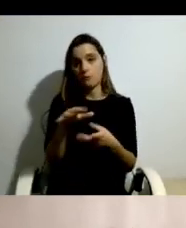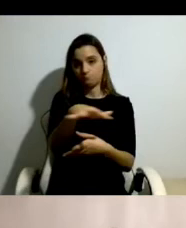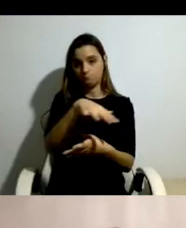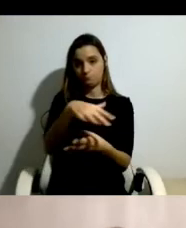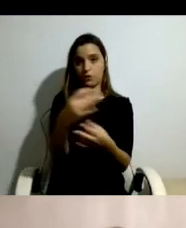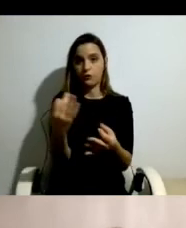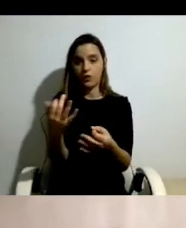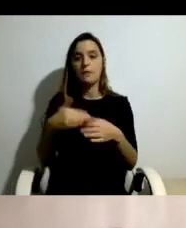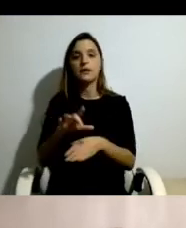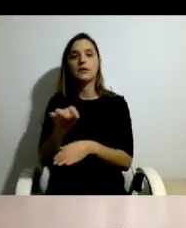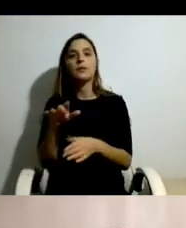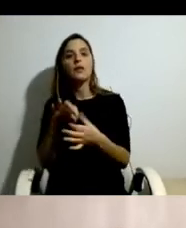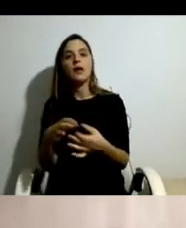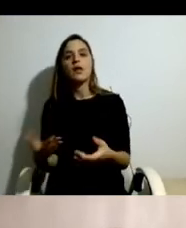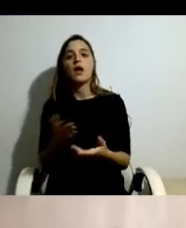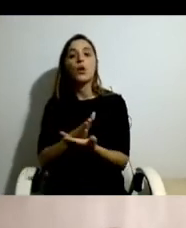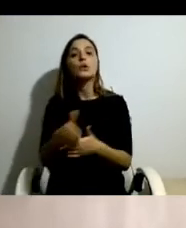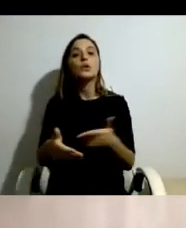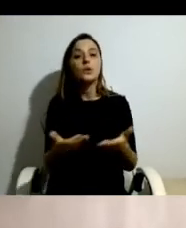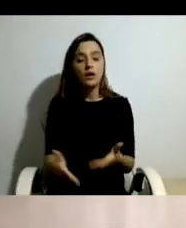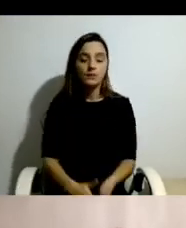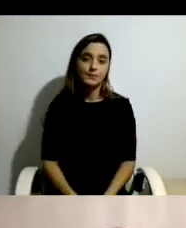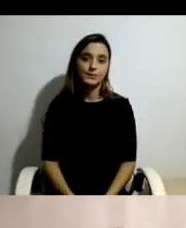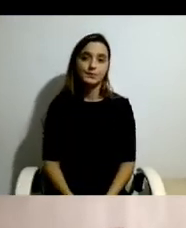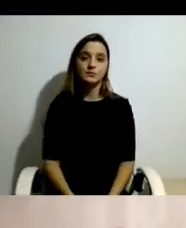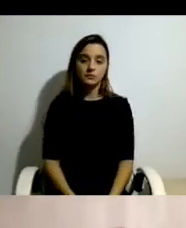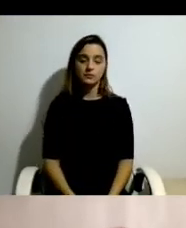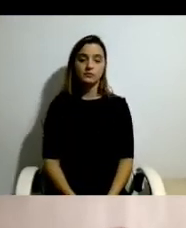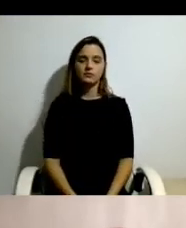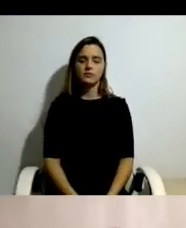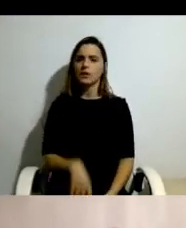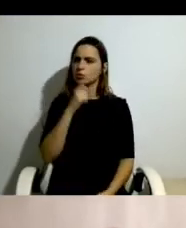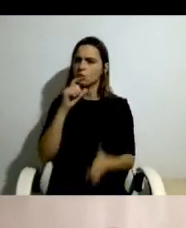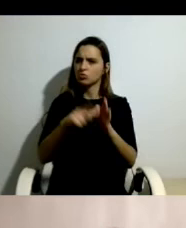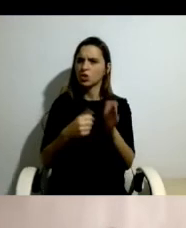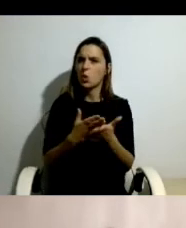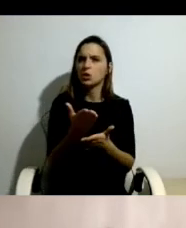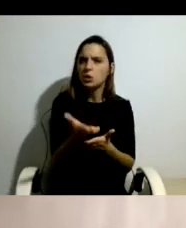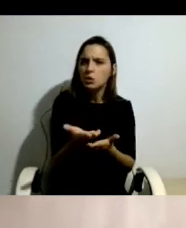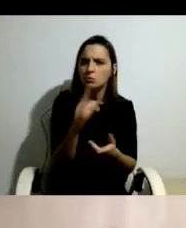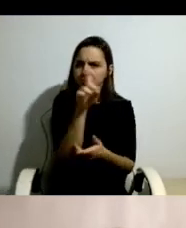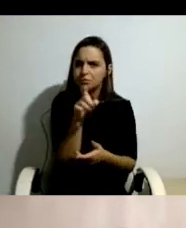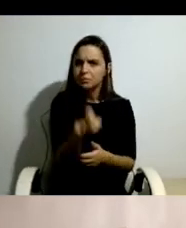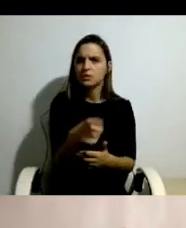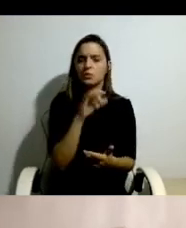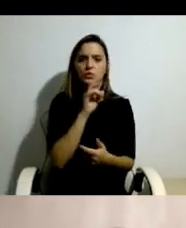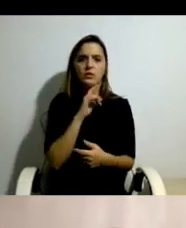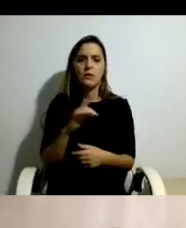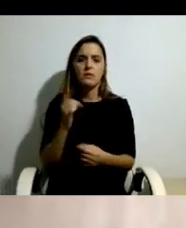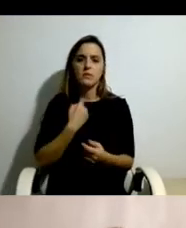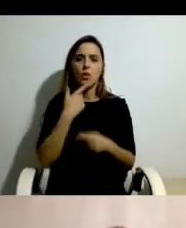mas também relativamente à continuidade. Será que o projeto vai continuar? Será que vamos ter que voltar para as casas